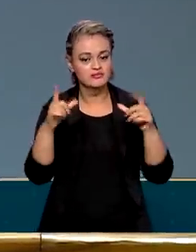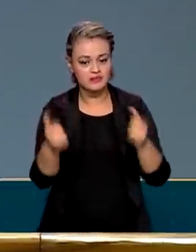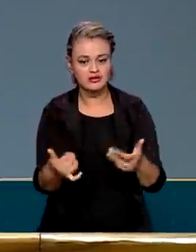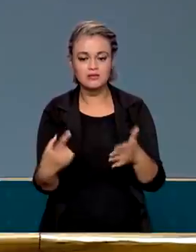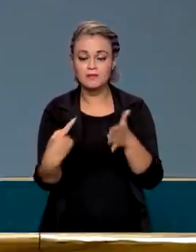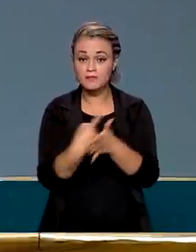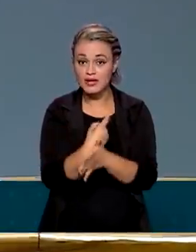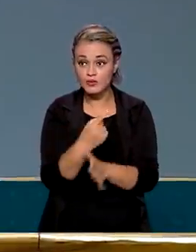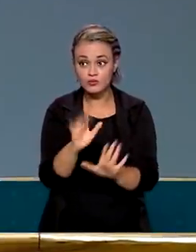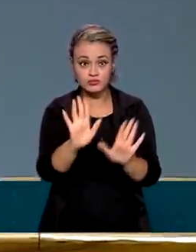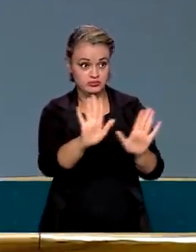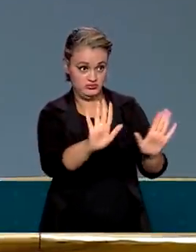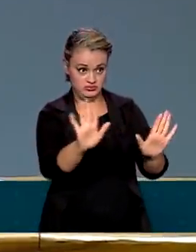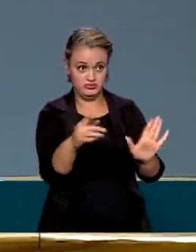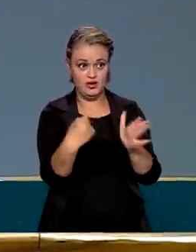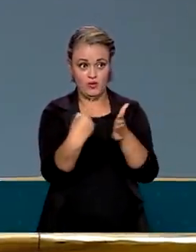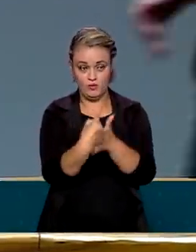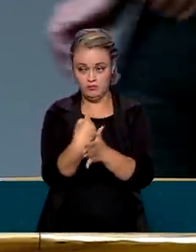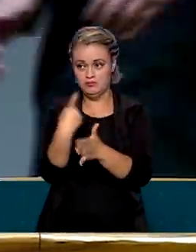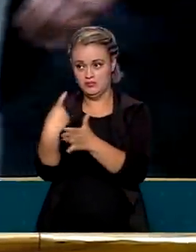Perguntas? Uma de cada vez, por favor.